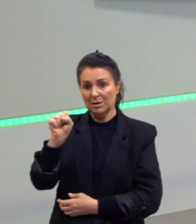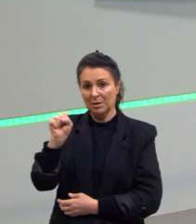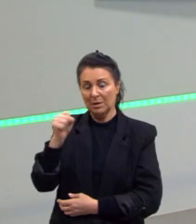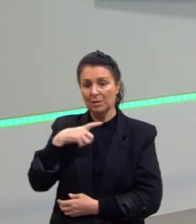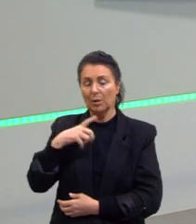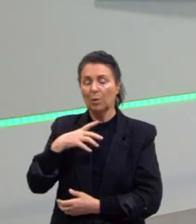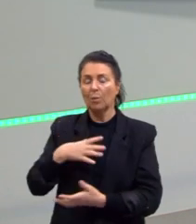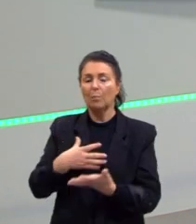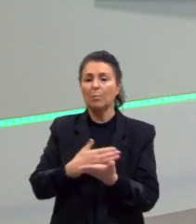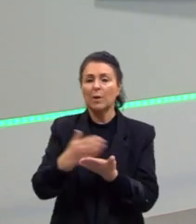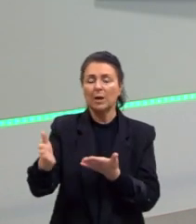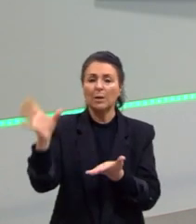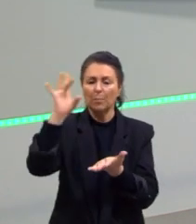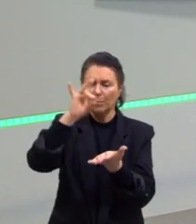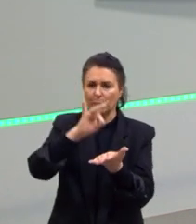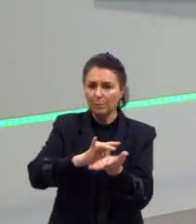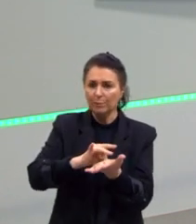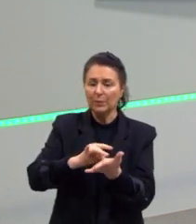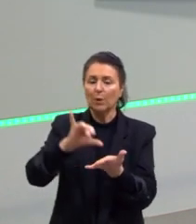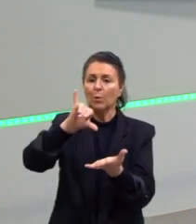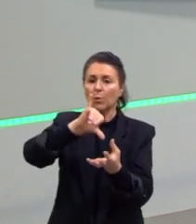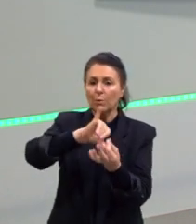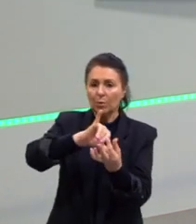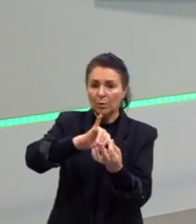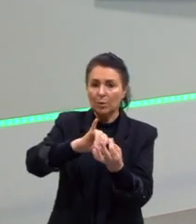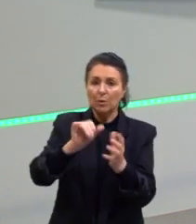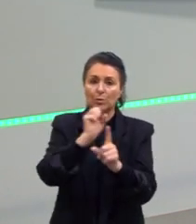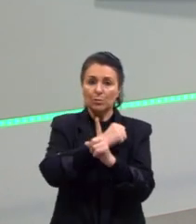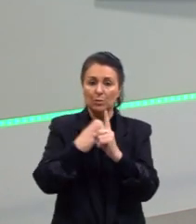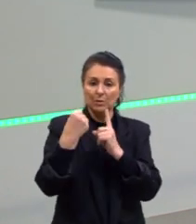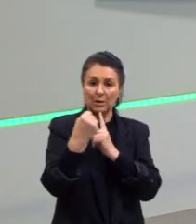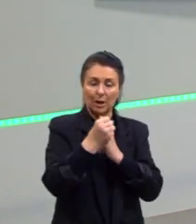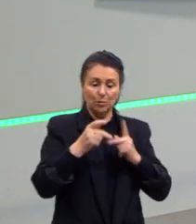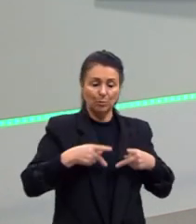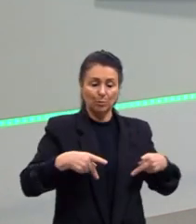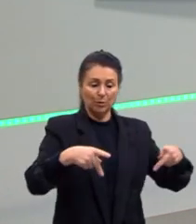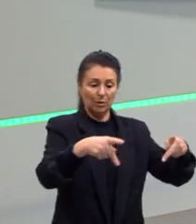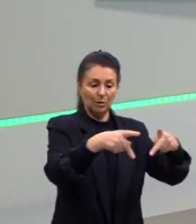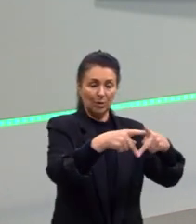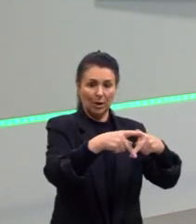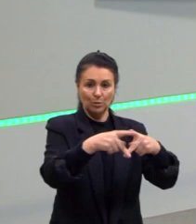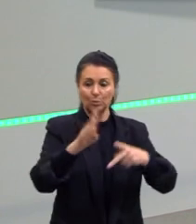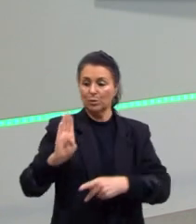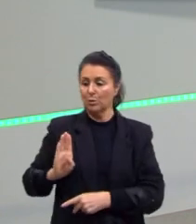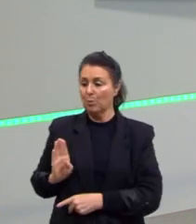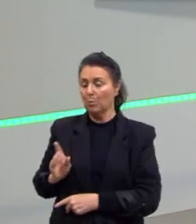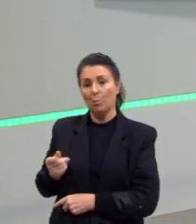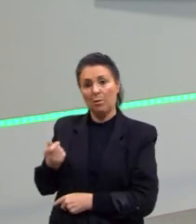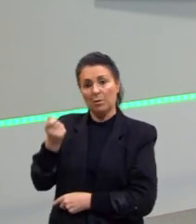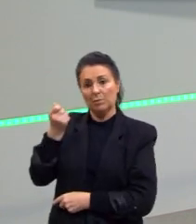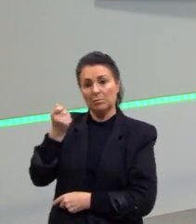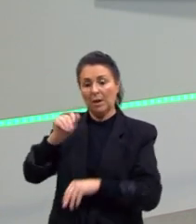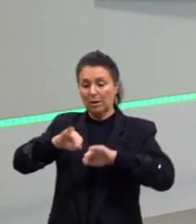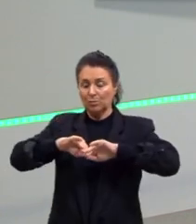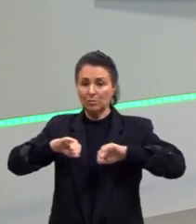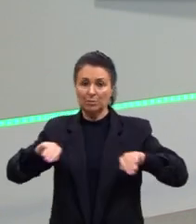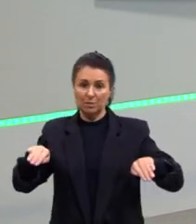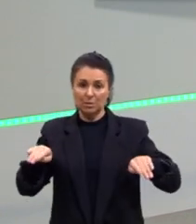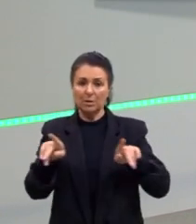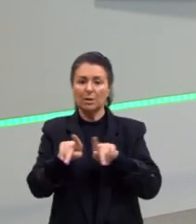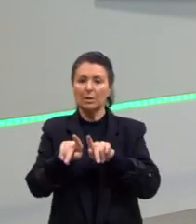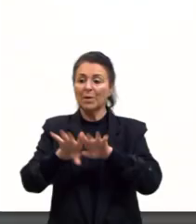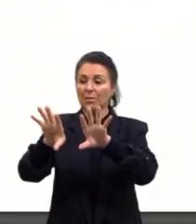pleno, que deixa a sociedade dividida só entre proletários e burgueses. e ela também se apropria